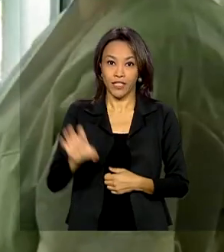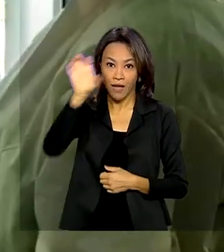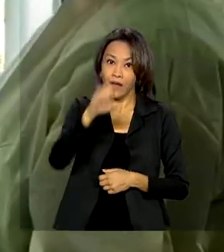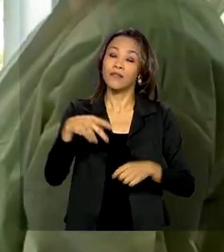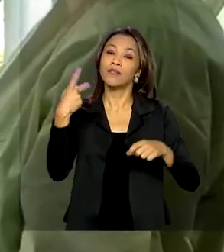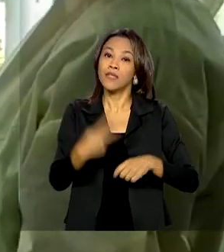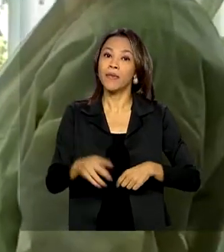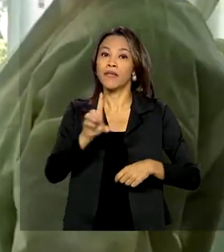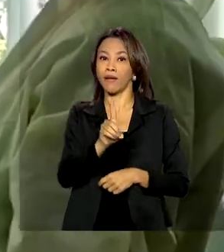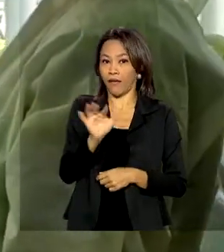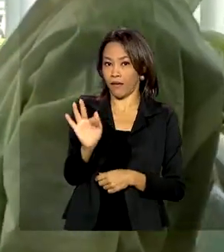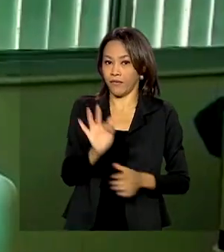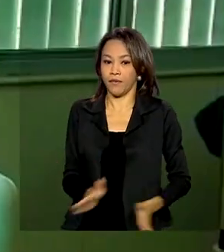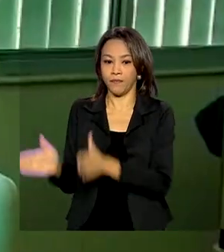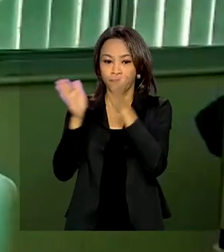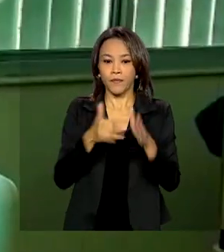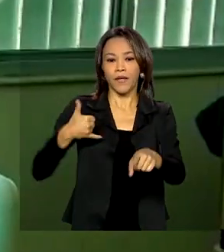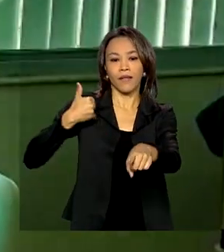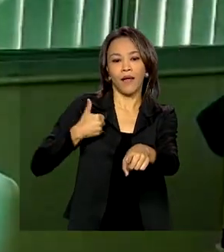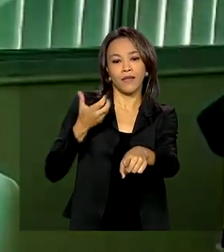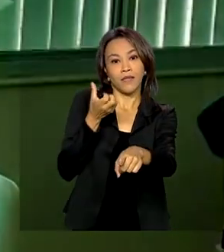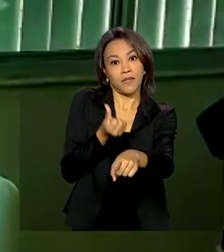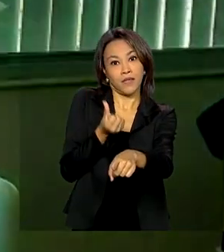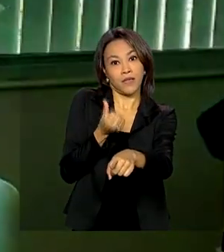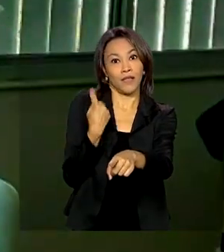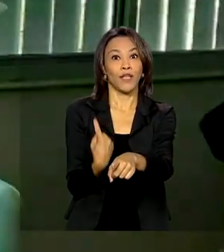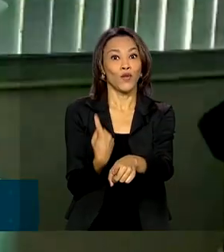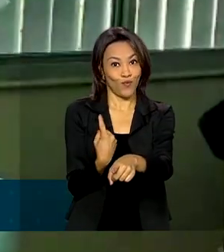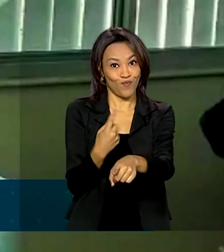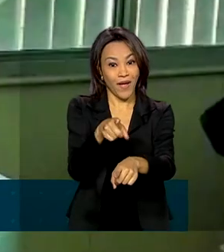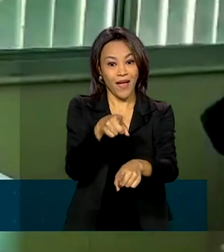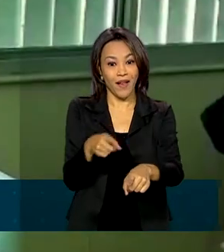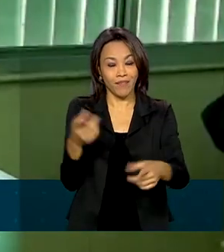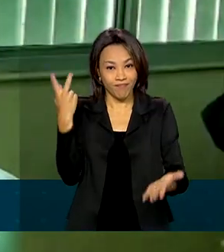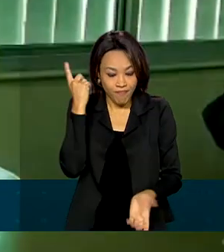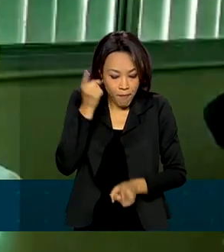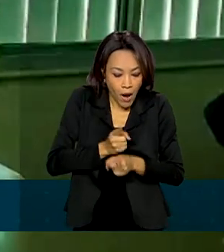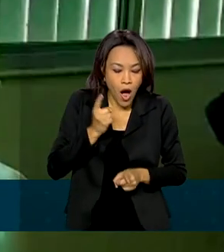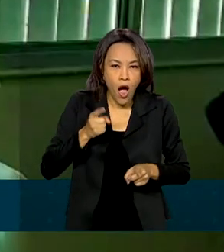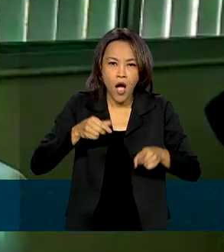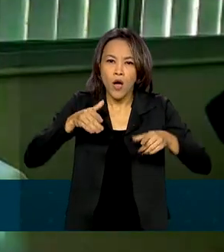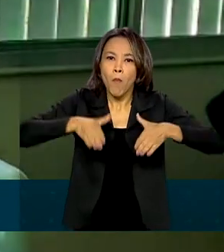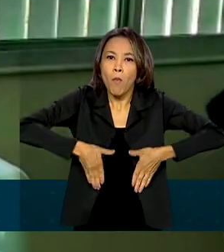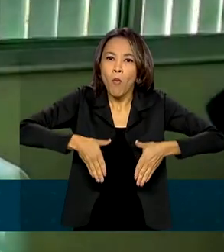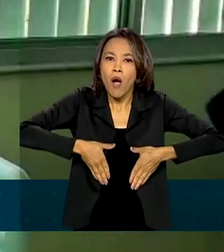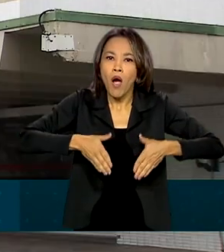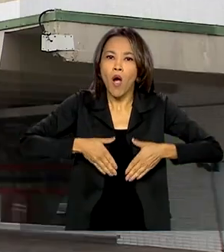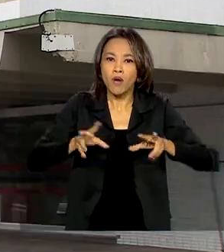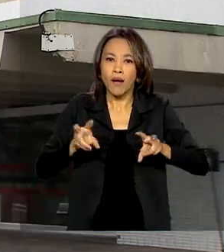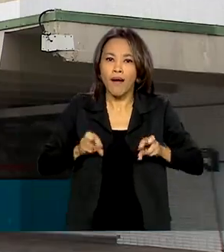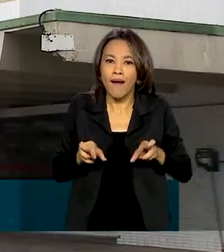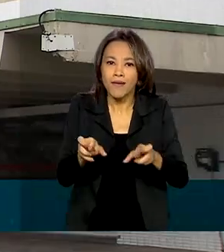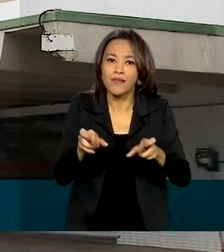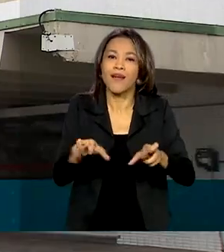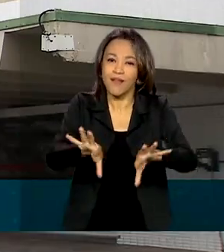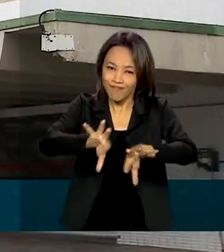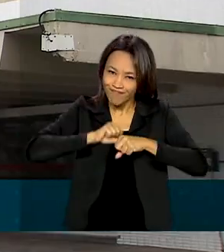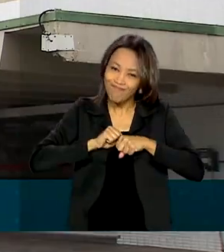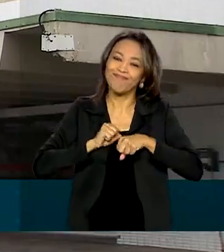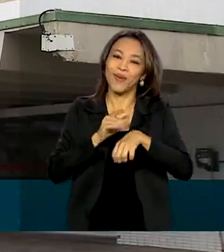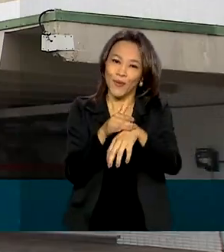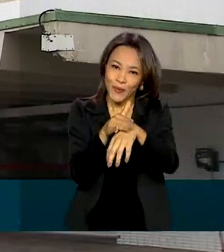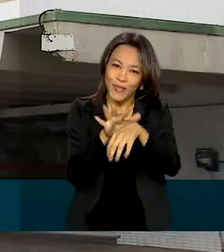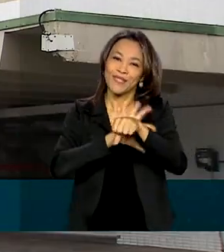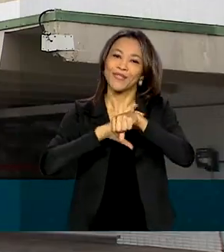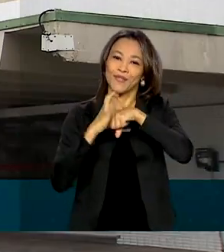Aos 60 anos de idade, não bastasse a descoberta recente de um câncer no pulmão, Iracira pegou Covid-19. Ela